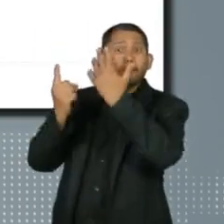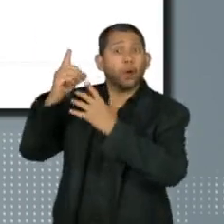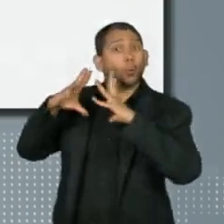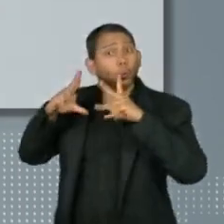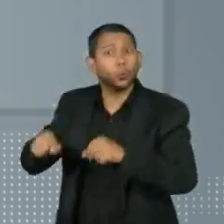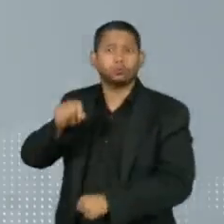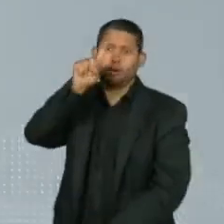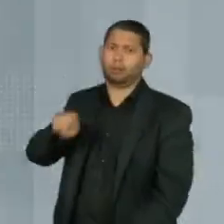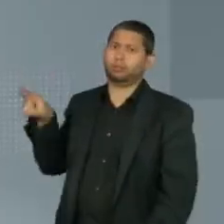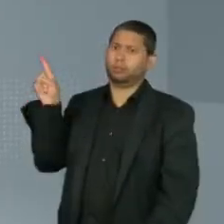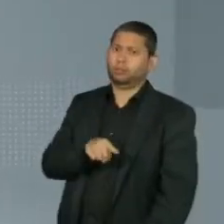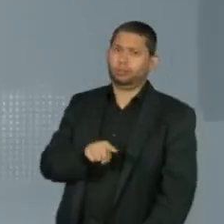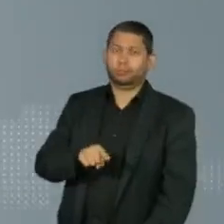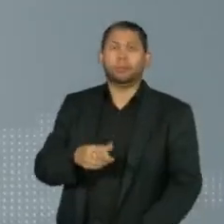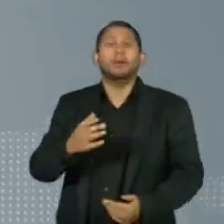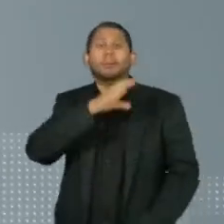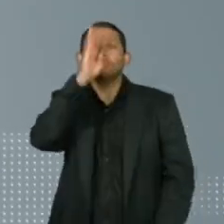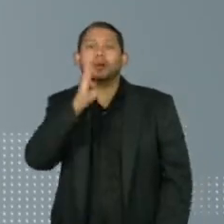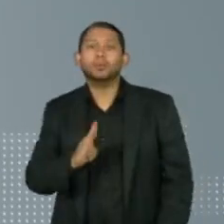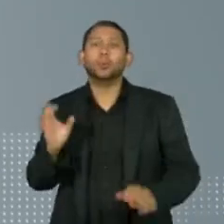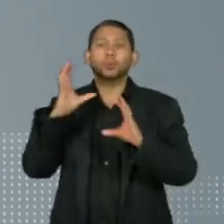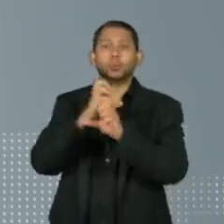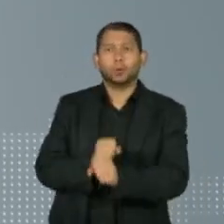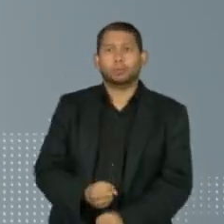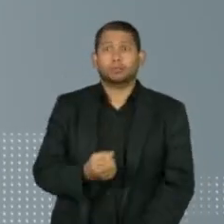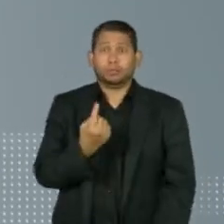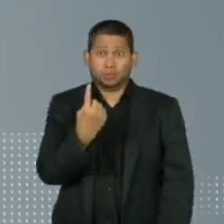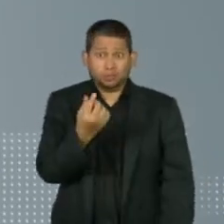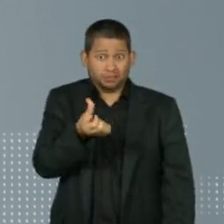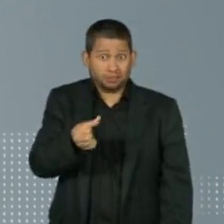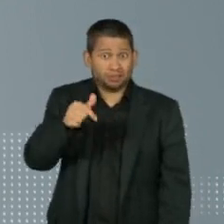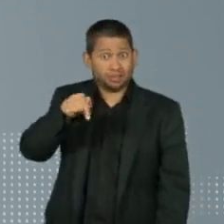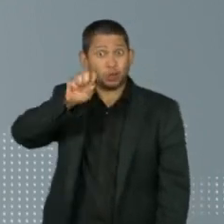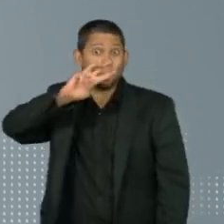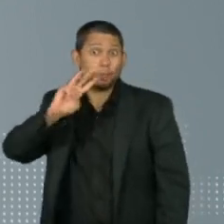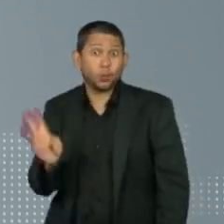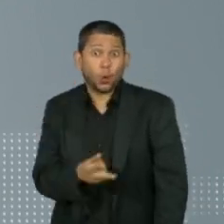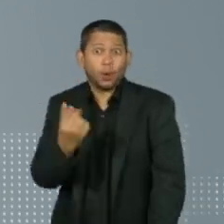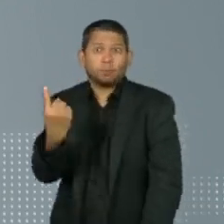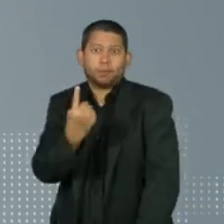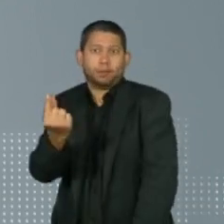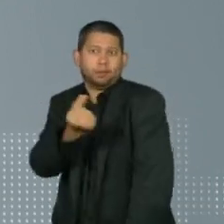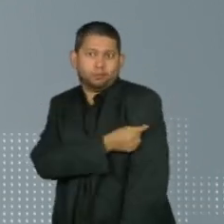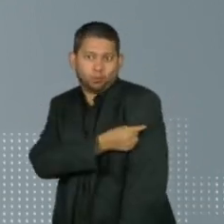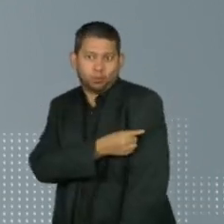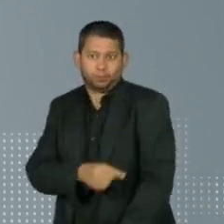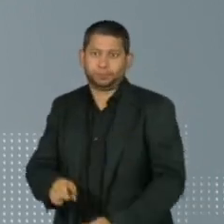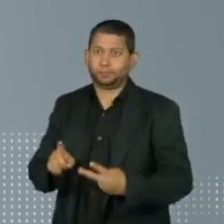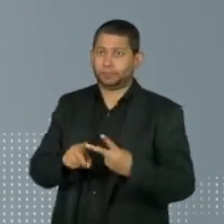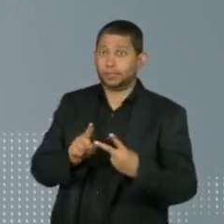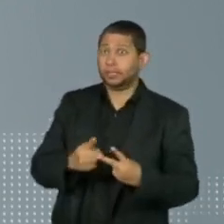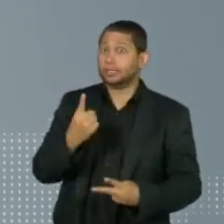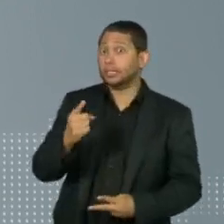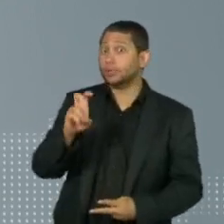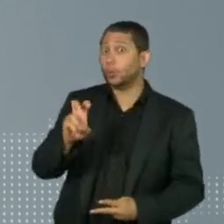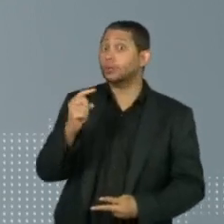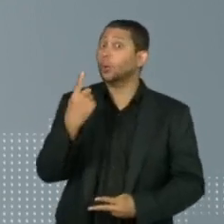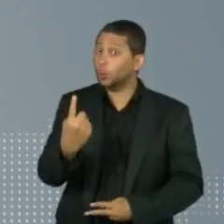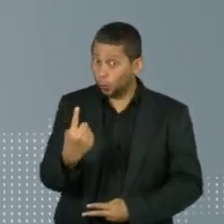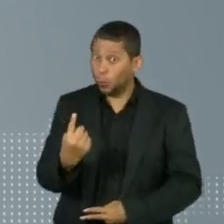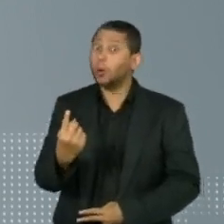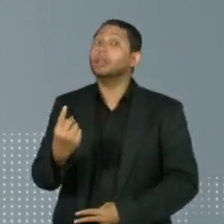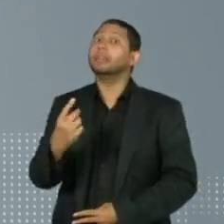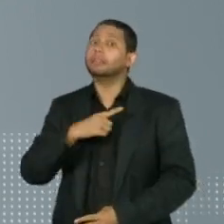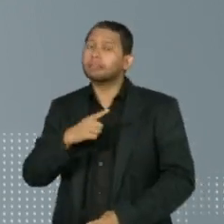canceladas. O país tem 167 milhões de vacinados com a primeira dose. Mais de 151 milhões receberam a